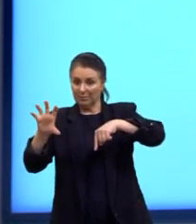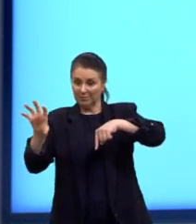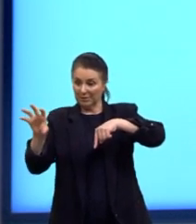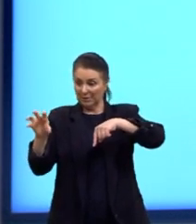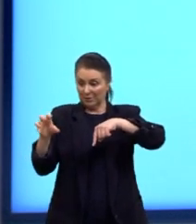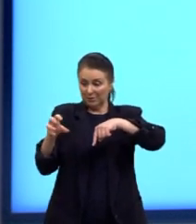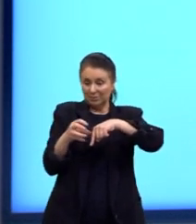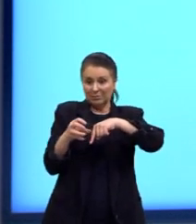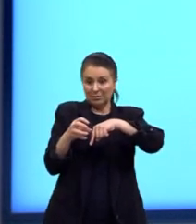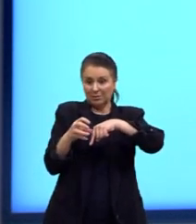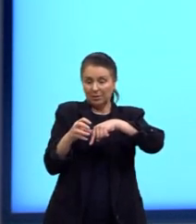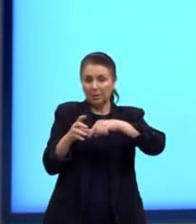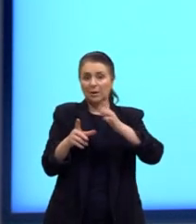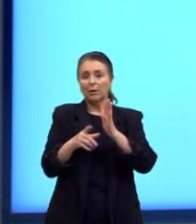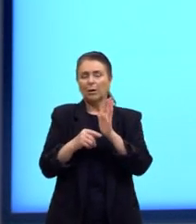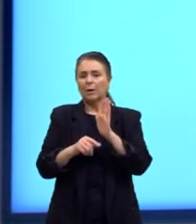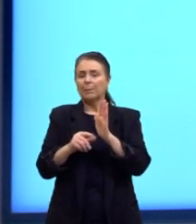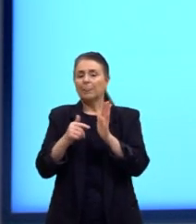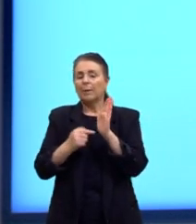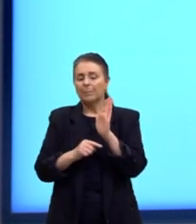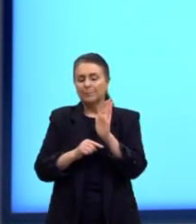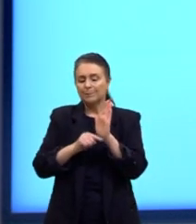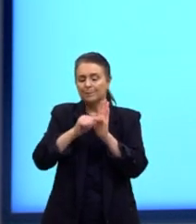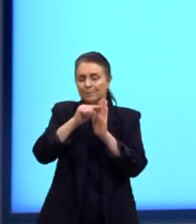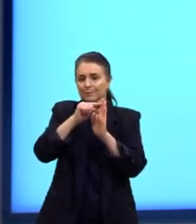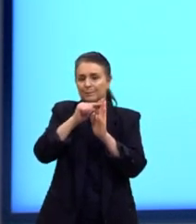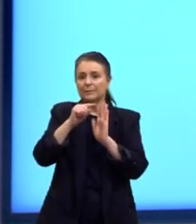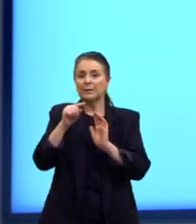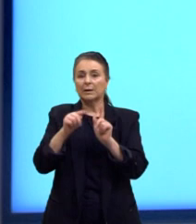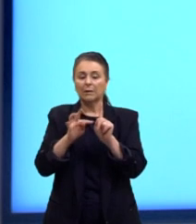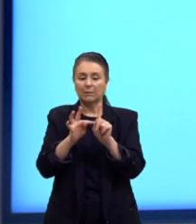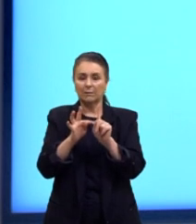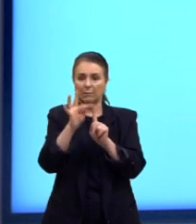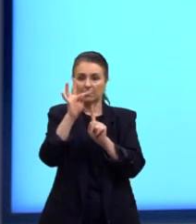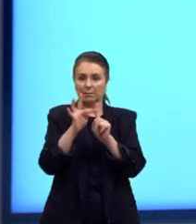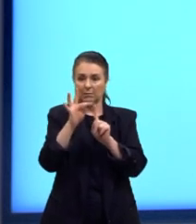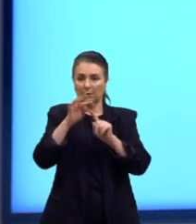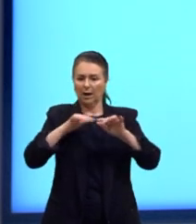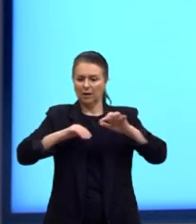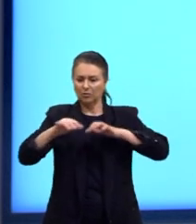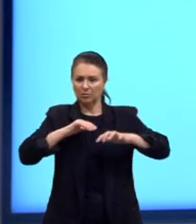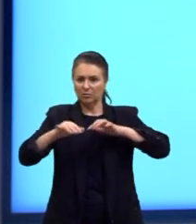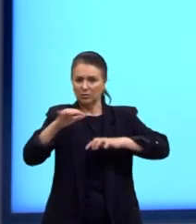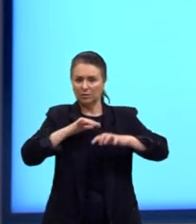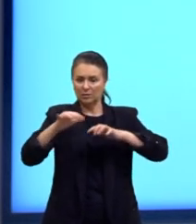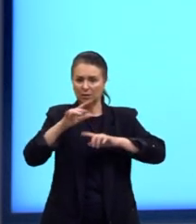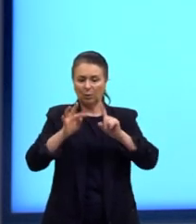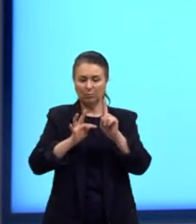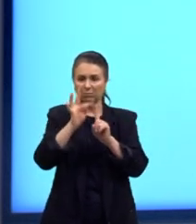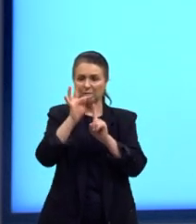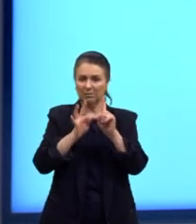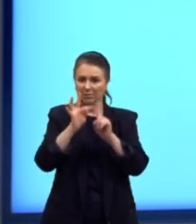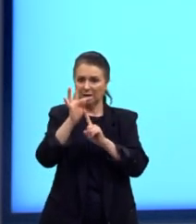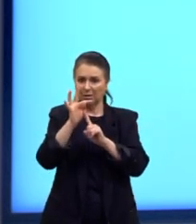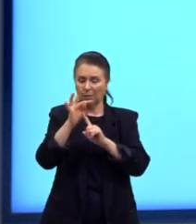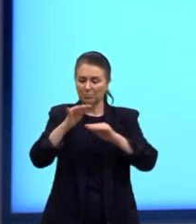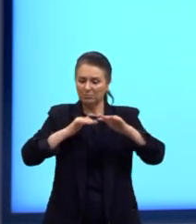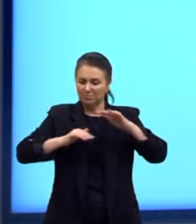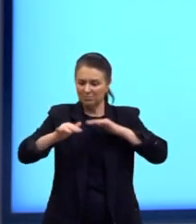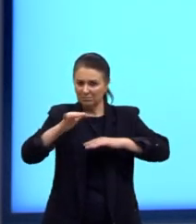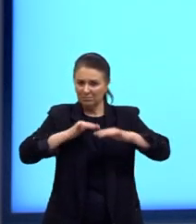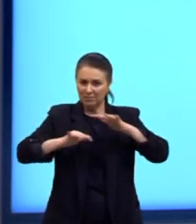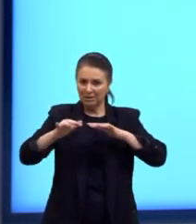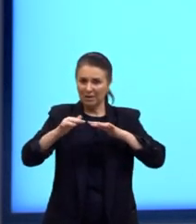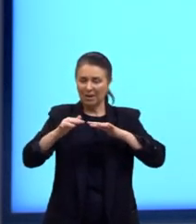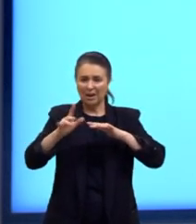acima de uma determinada temperatura, a agitação térmica se torna tão intensa que impede a orientação dos